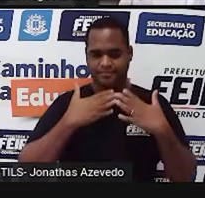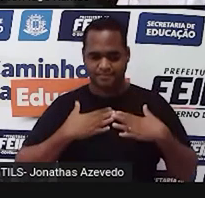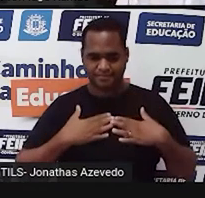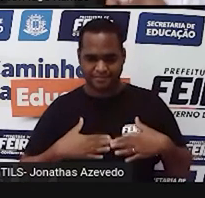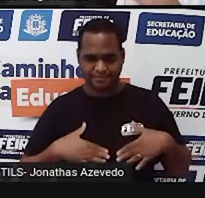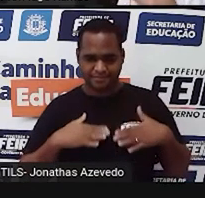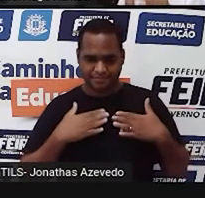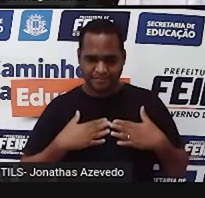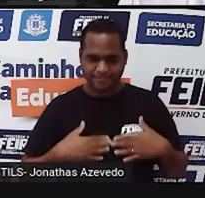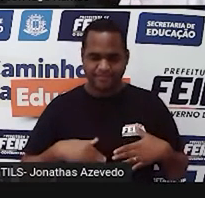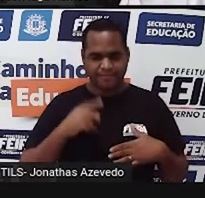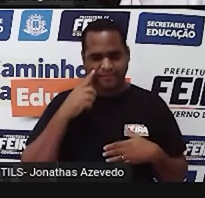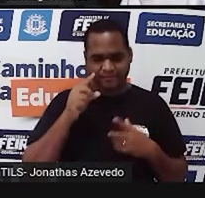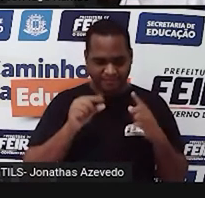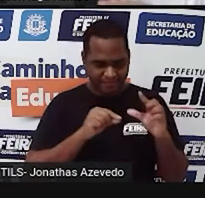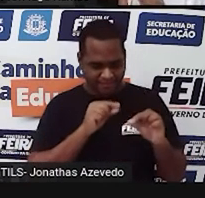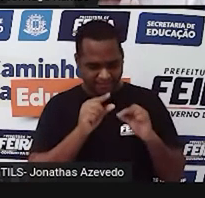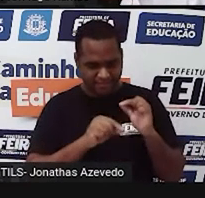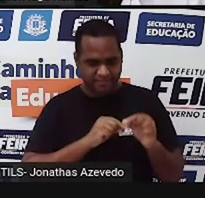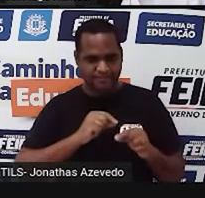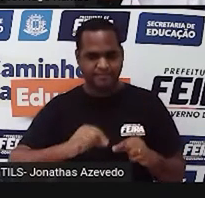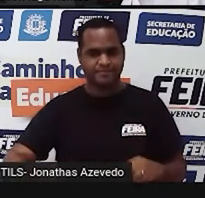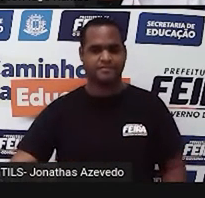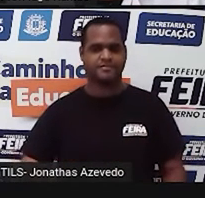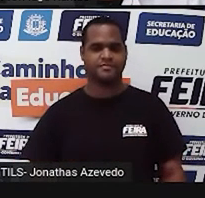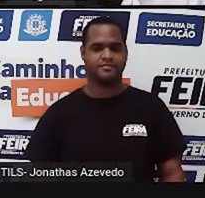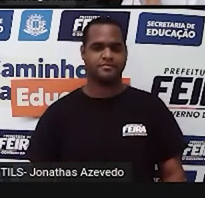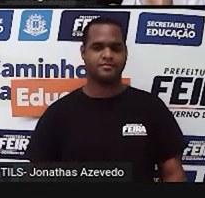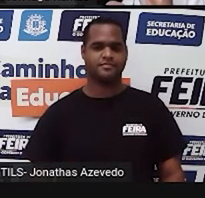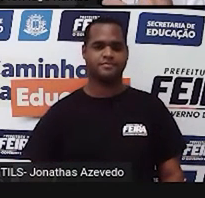e com detalhes. Tá bom?